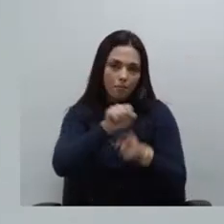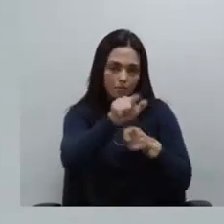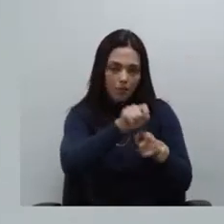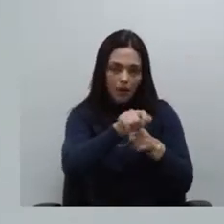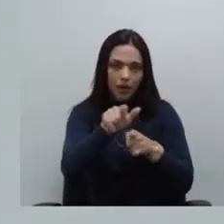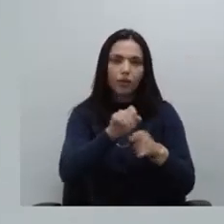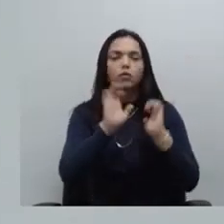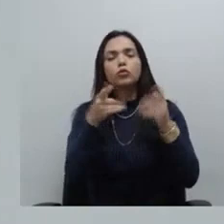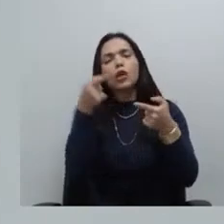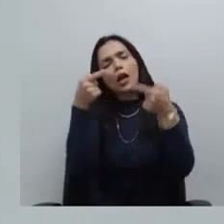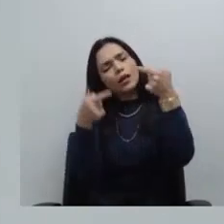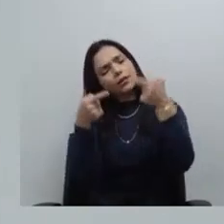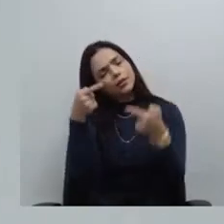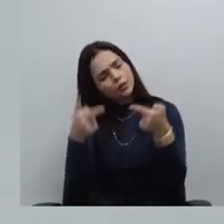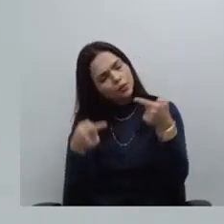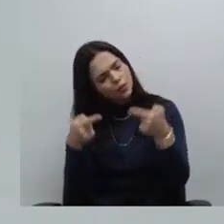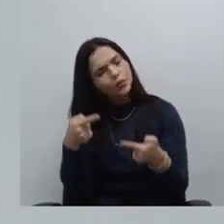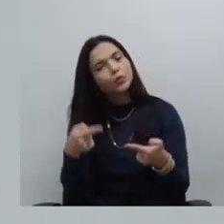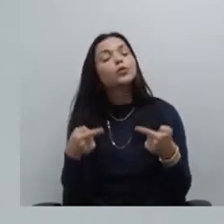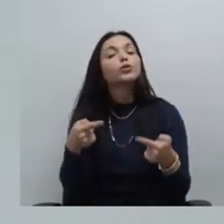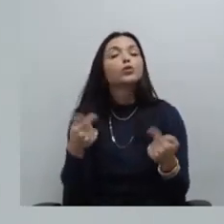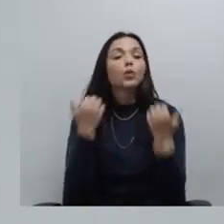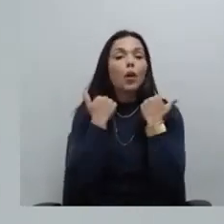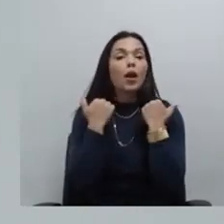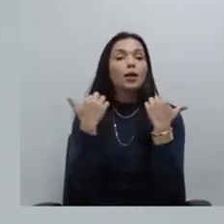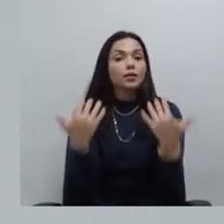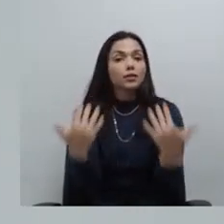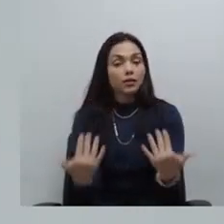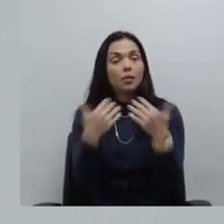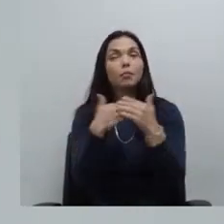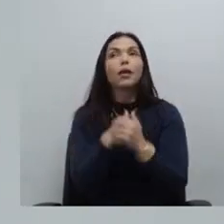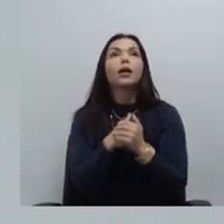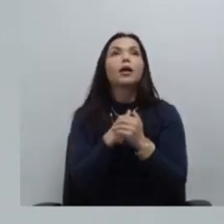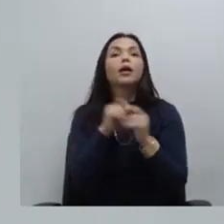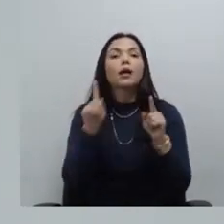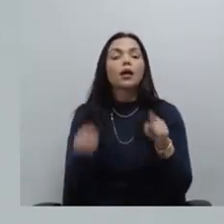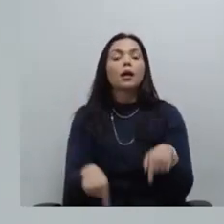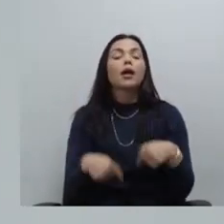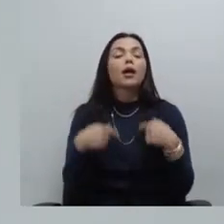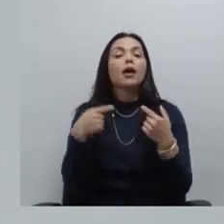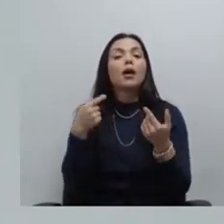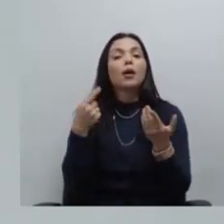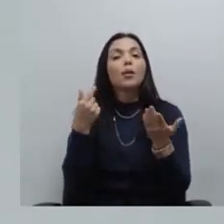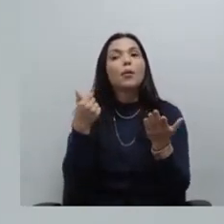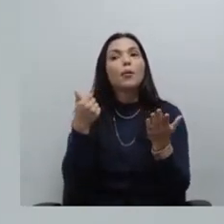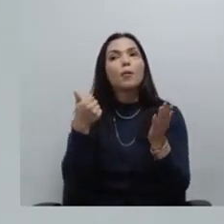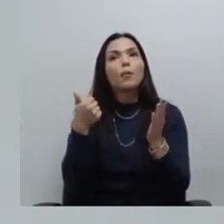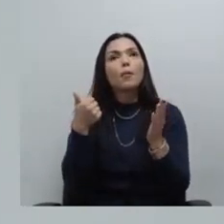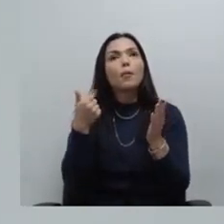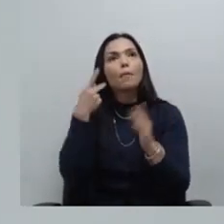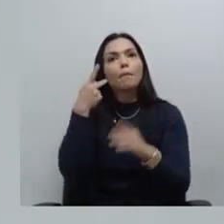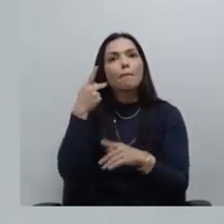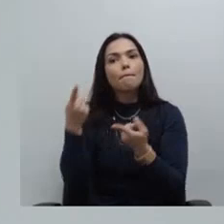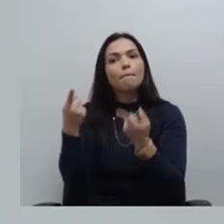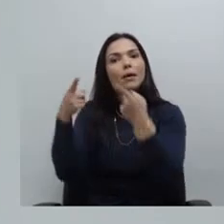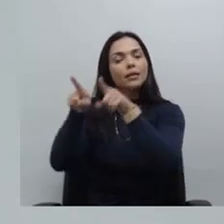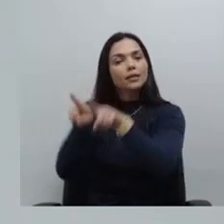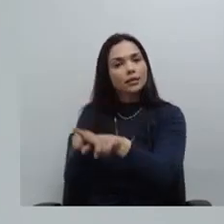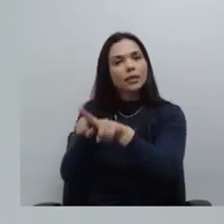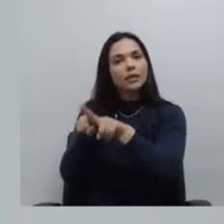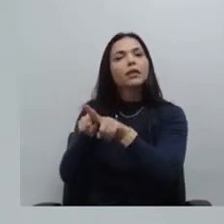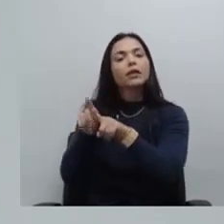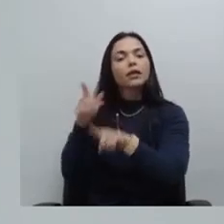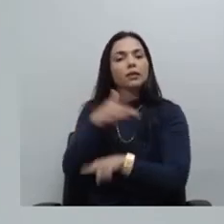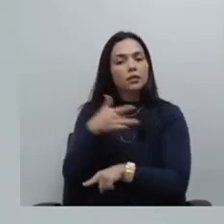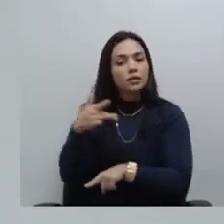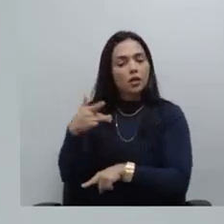largamente discutido em nossa Assembleia é um plano de saúde entabulado diretamente entre a PADEP e Unimed